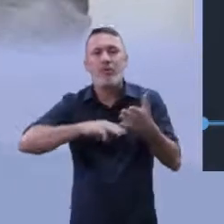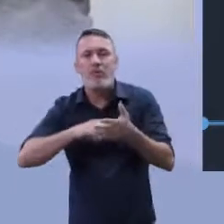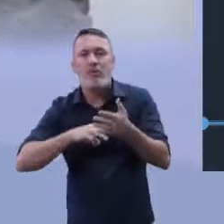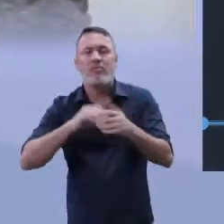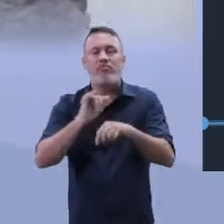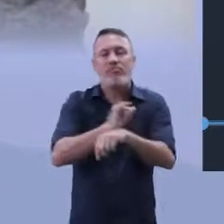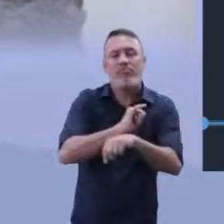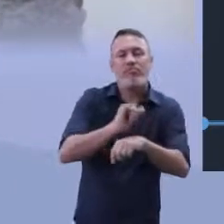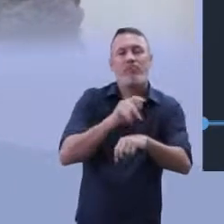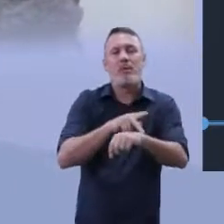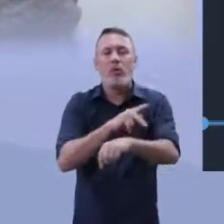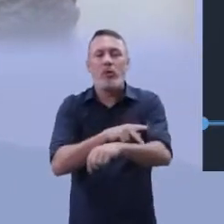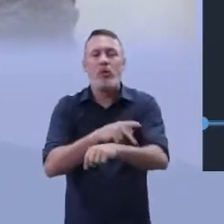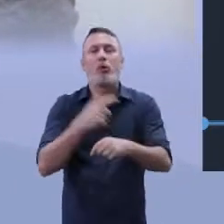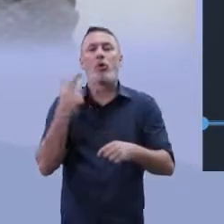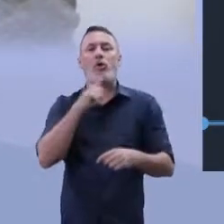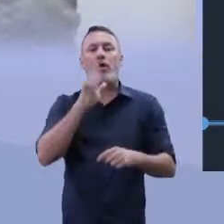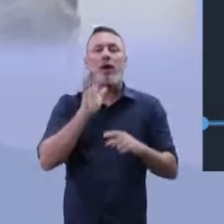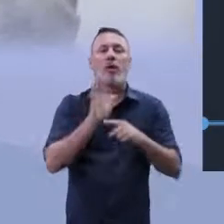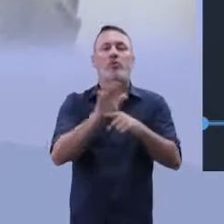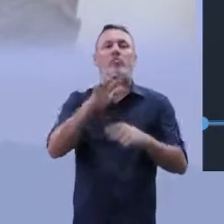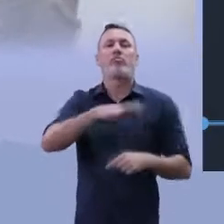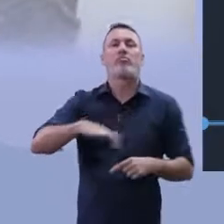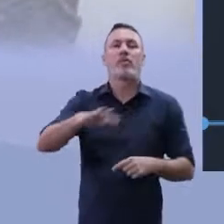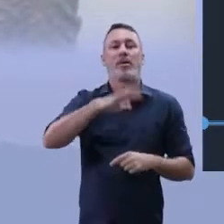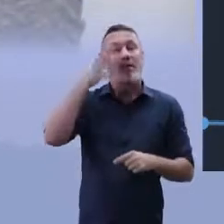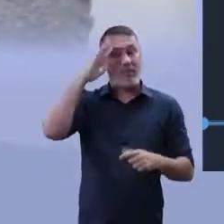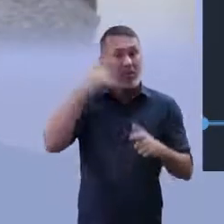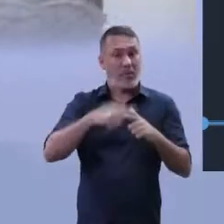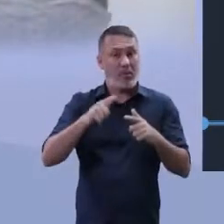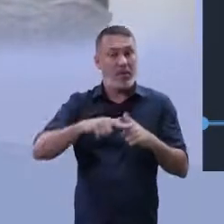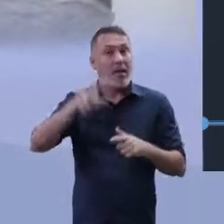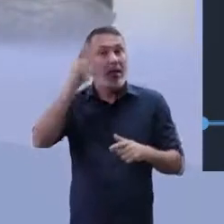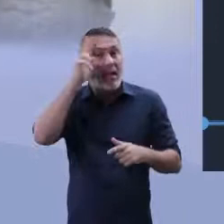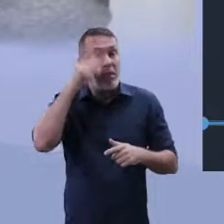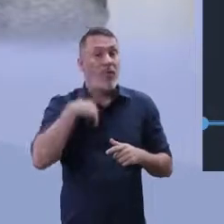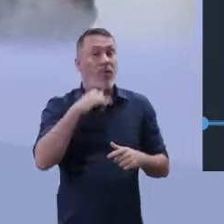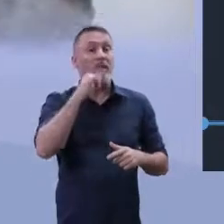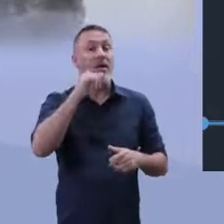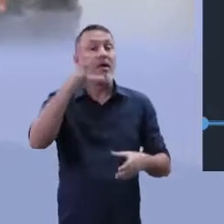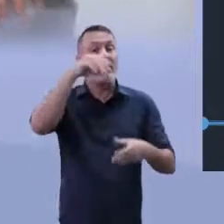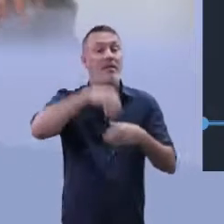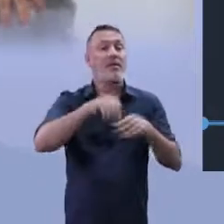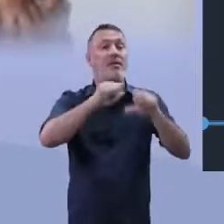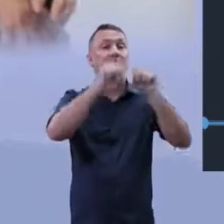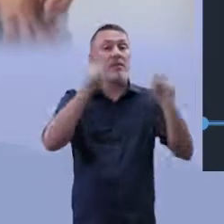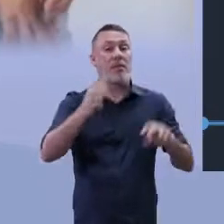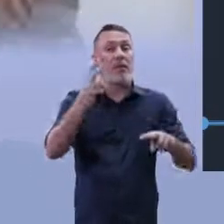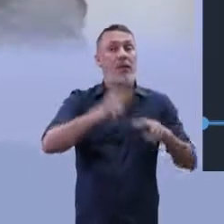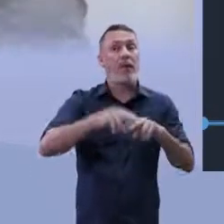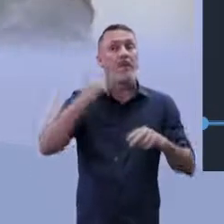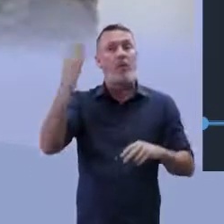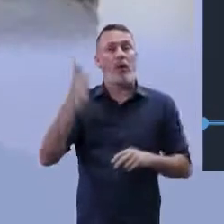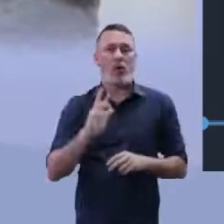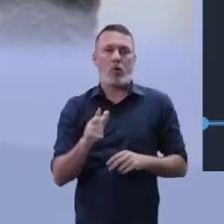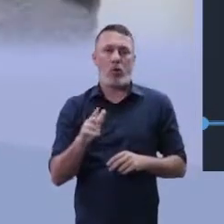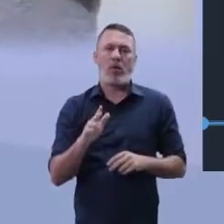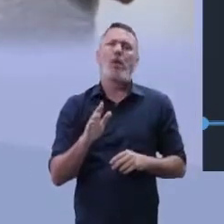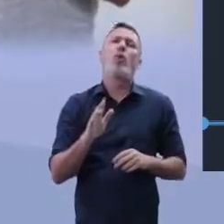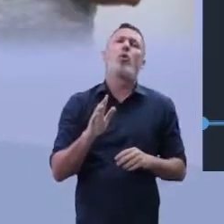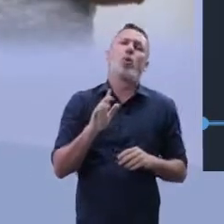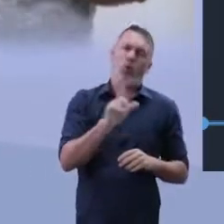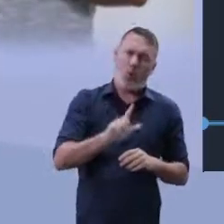resolver essa problemática. Lembra que nós estamos falando de resolver os problemas dentro do sistema prisional. não lá fora.